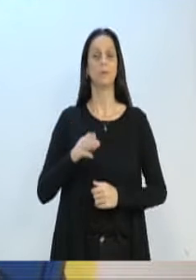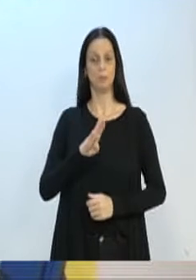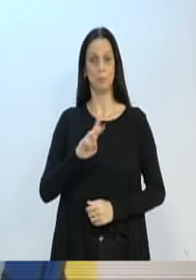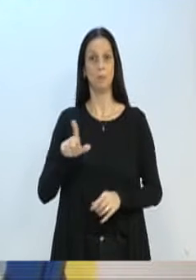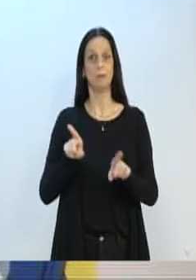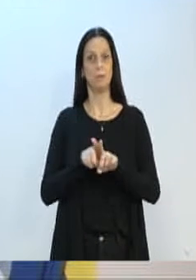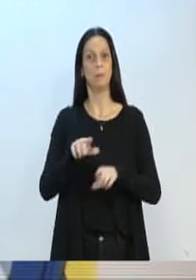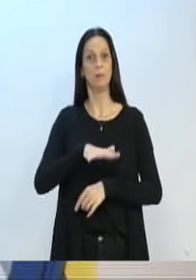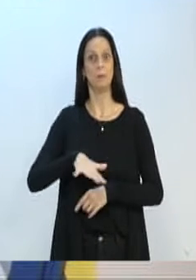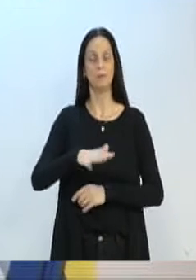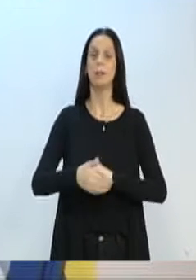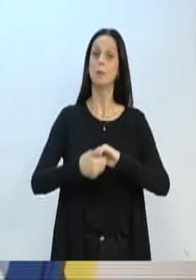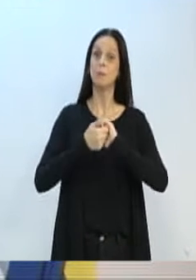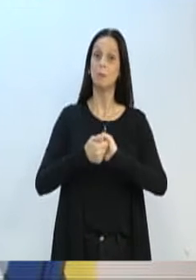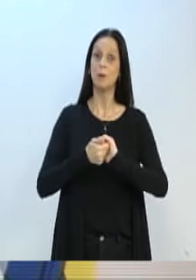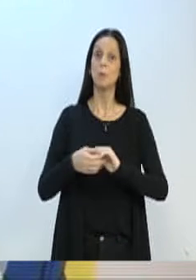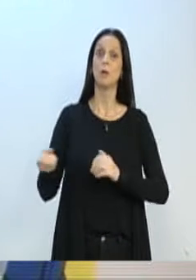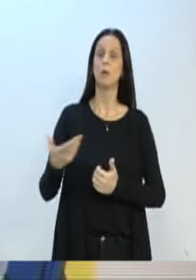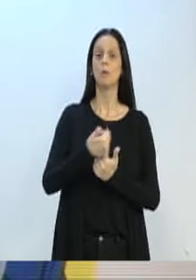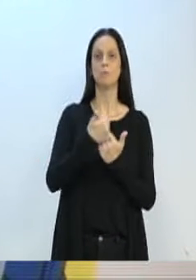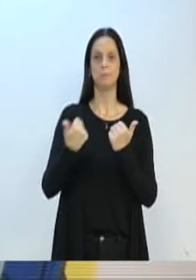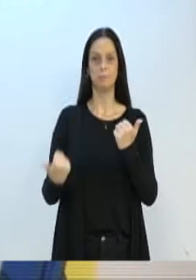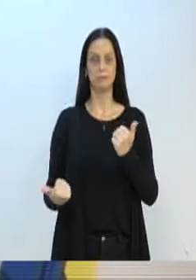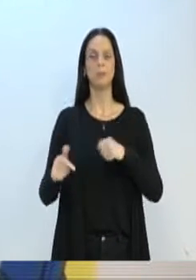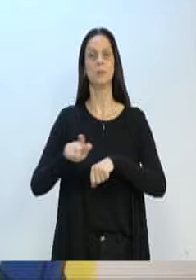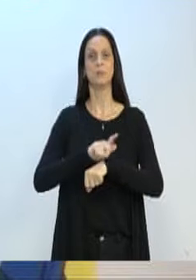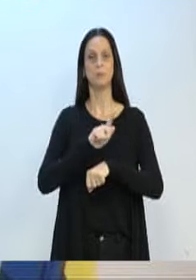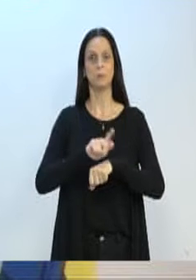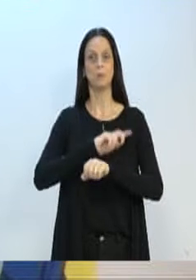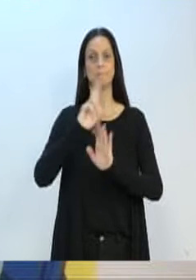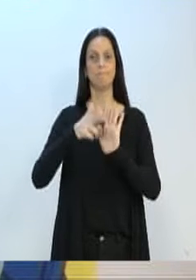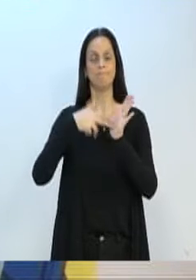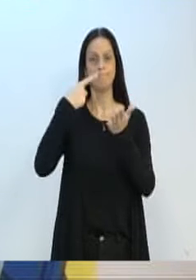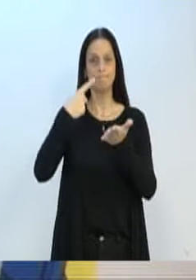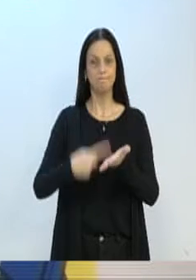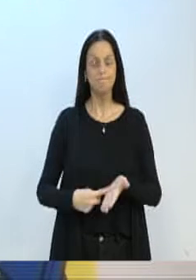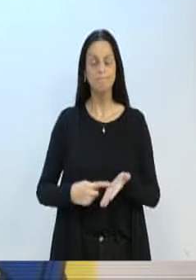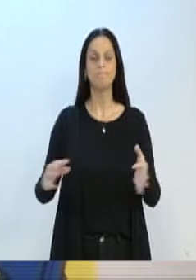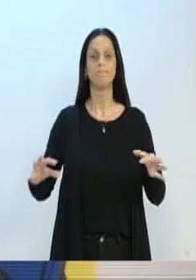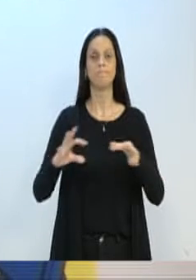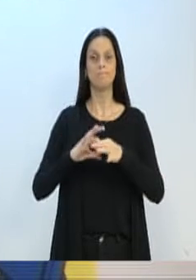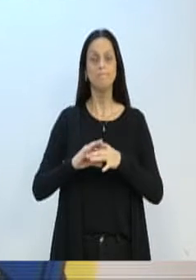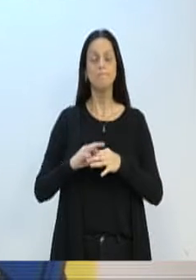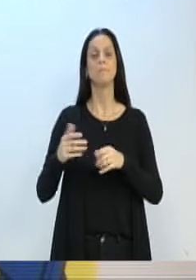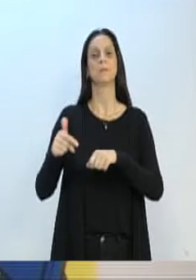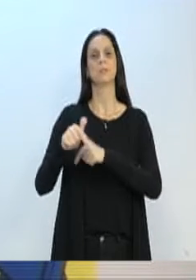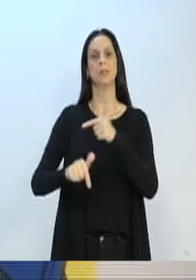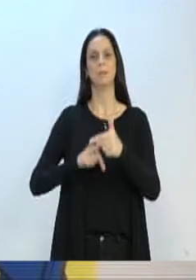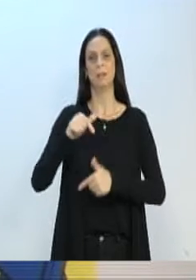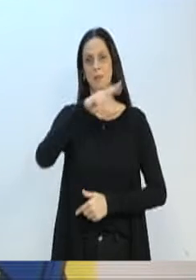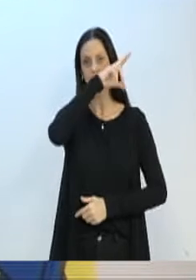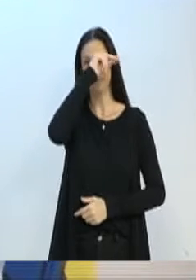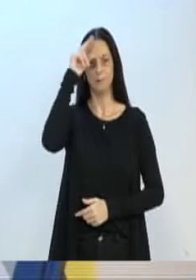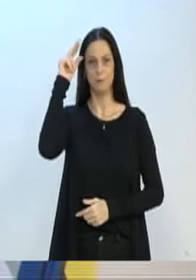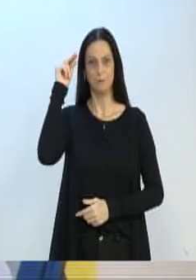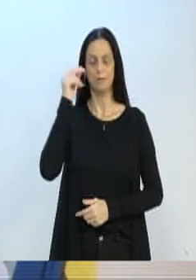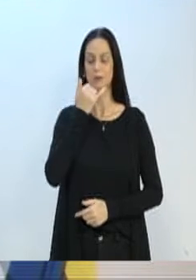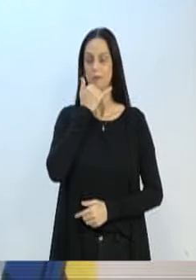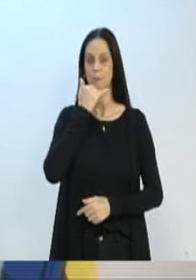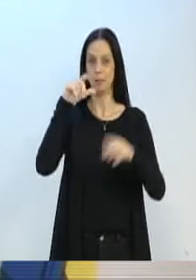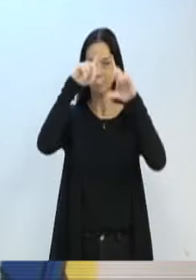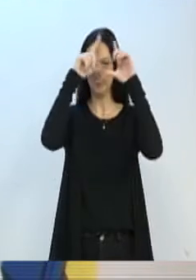a nova gestão pelo nobre trabalho e compromisso junto aos trabalhadores e trabalhadoras da saúde, em especial aos profissionais da enfermagem.